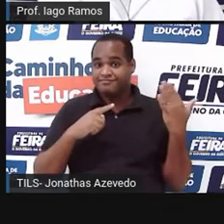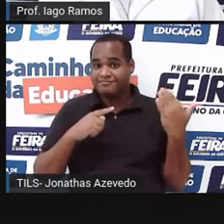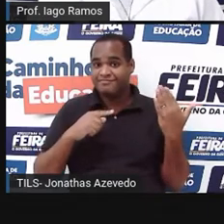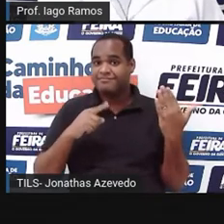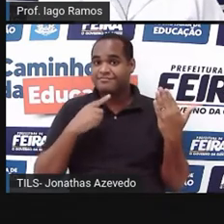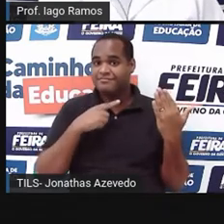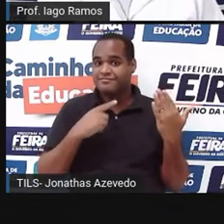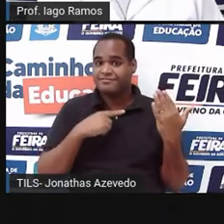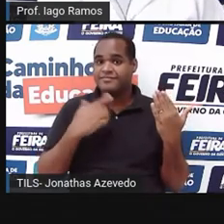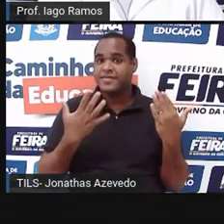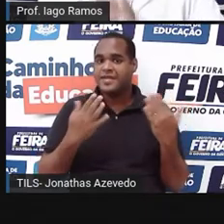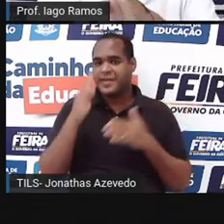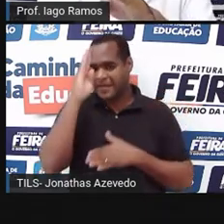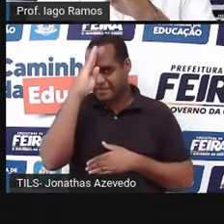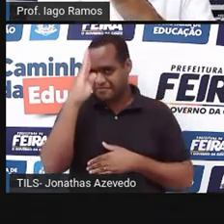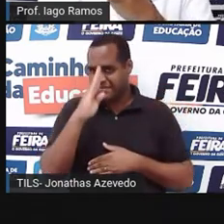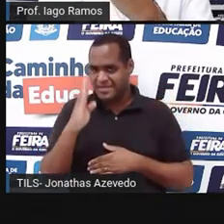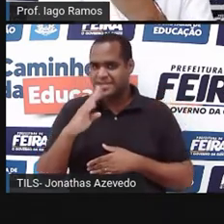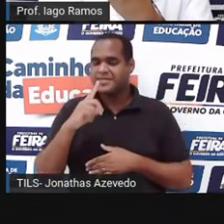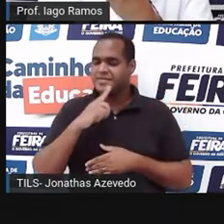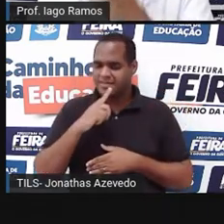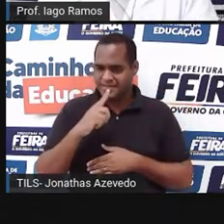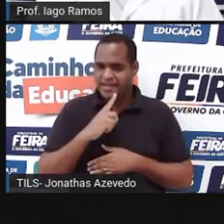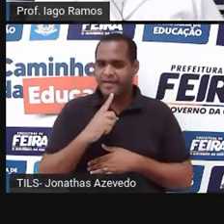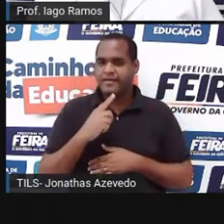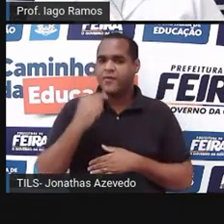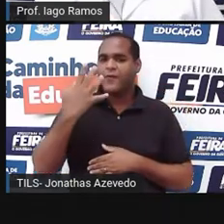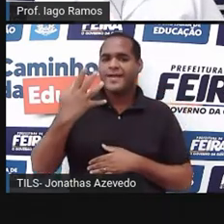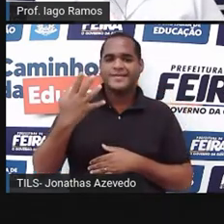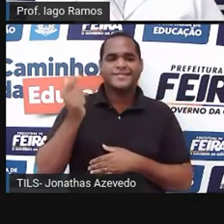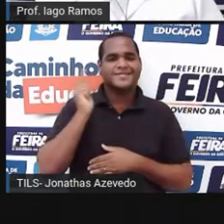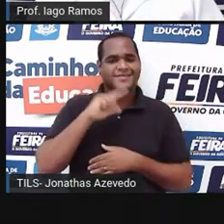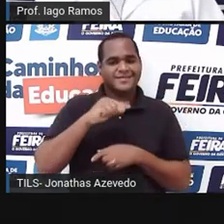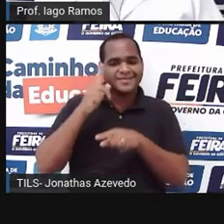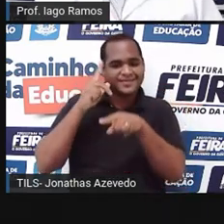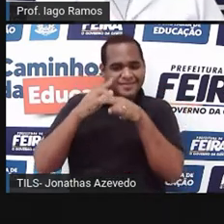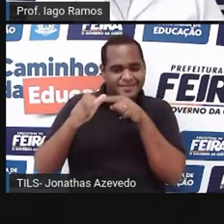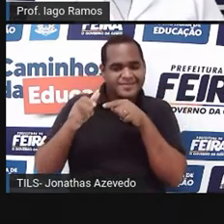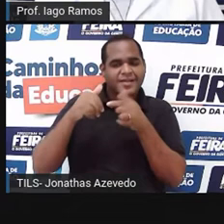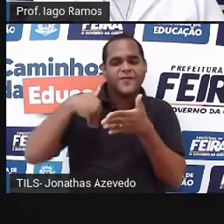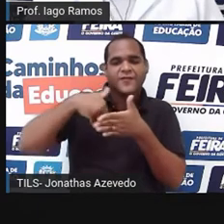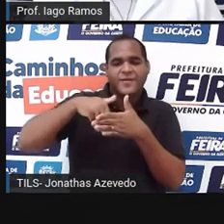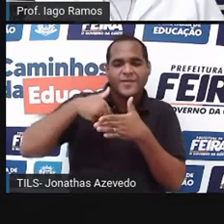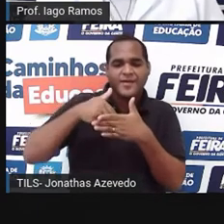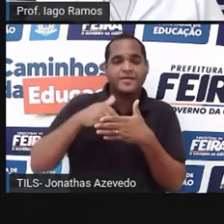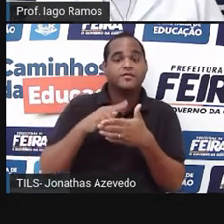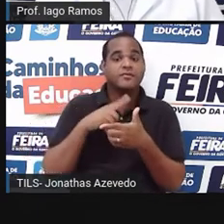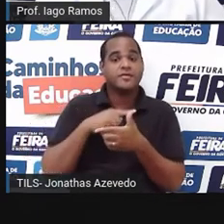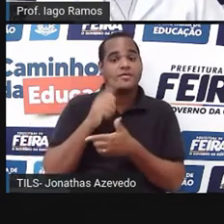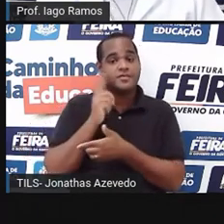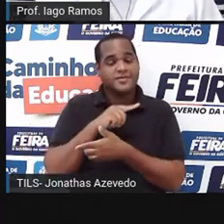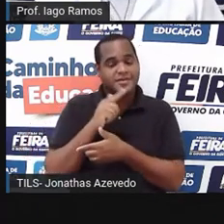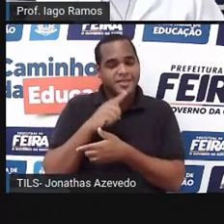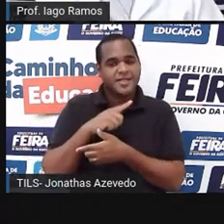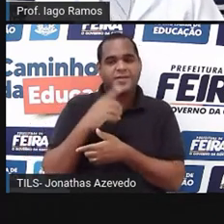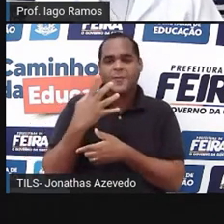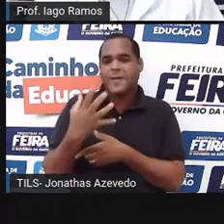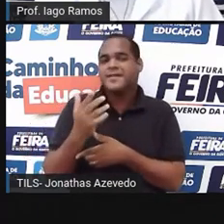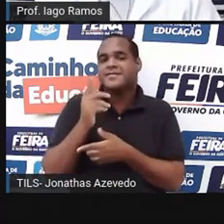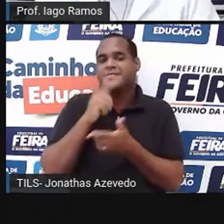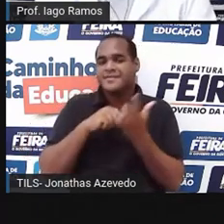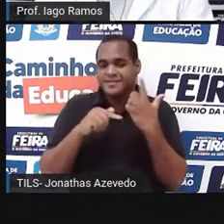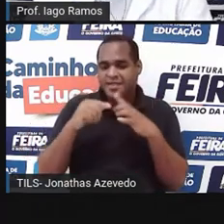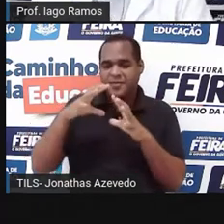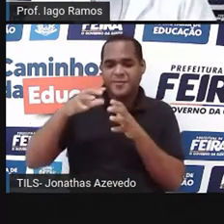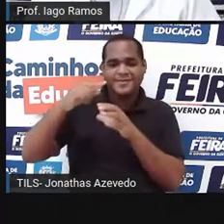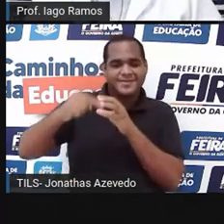se consagrou quatro vezes, né? A seleção brasileira de futebol se consagrou quatro vezes campeã mundial